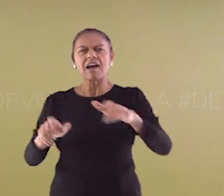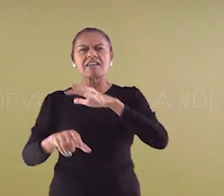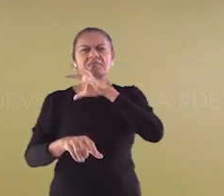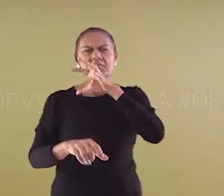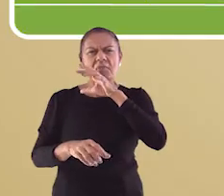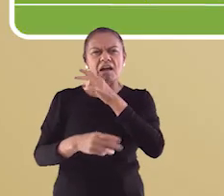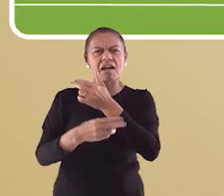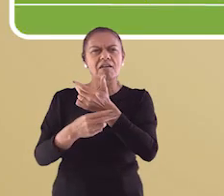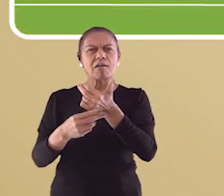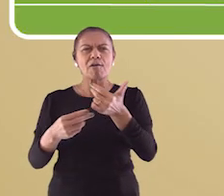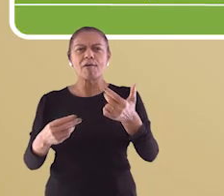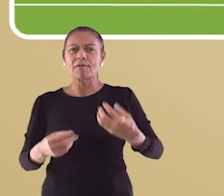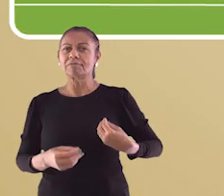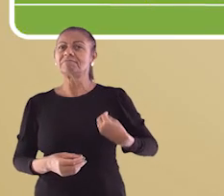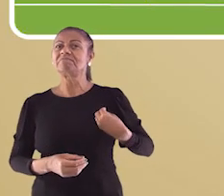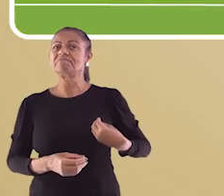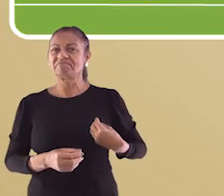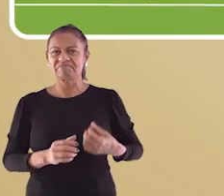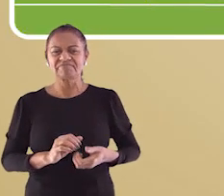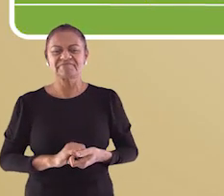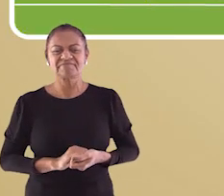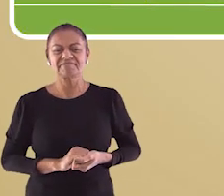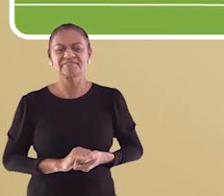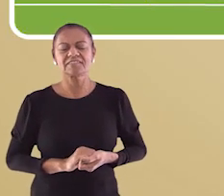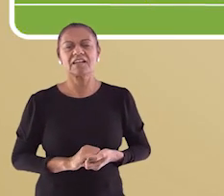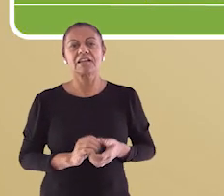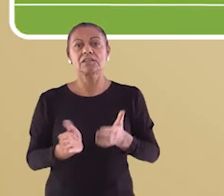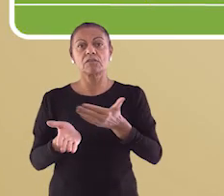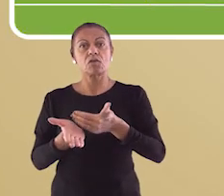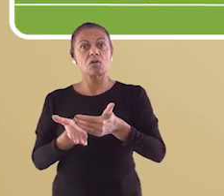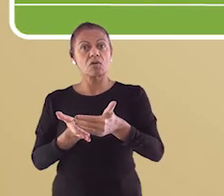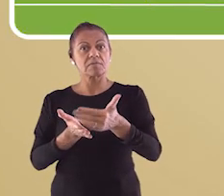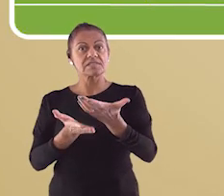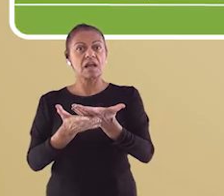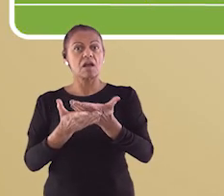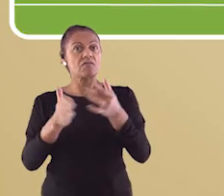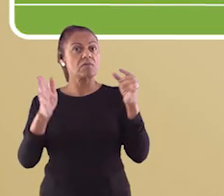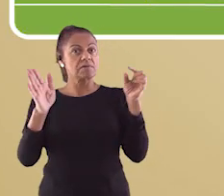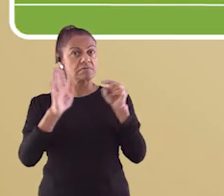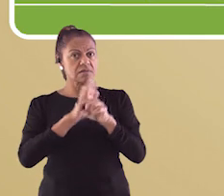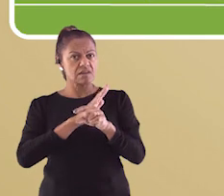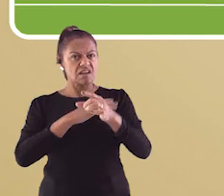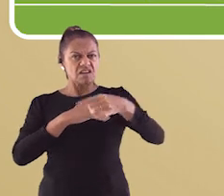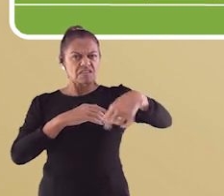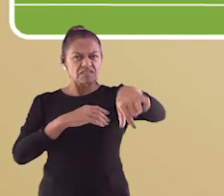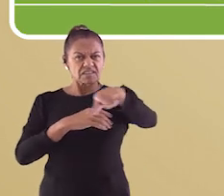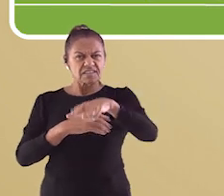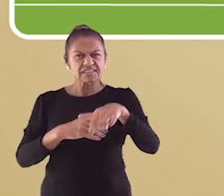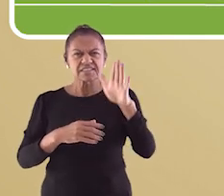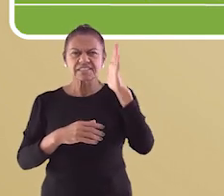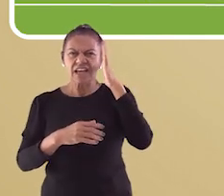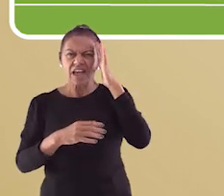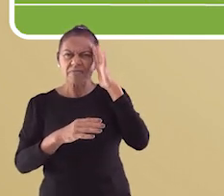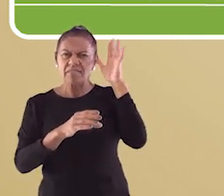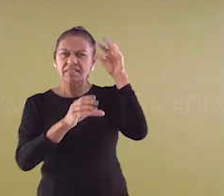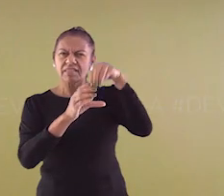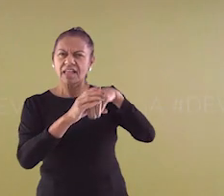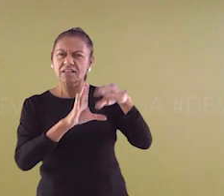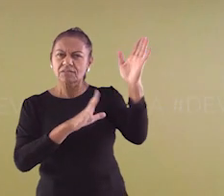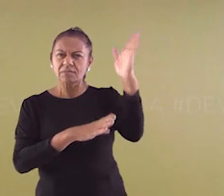especial. Irei começar a aula perguntando se você sabe quais são as estações do ano no Brasil.